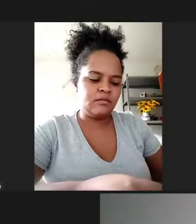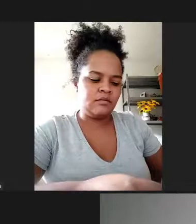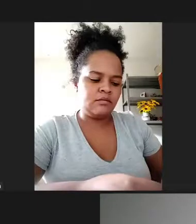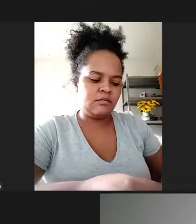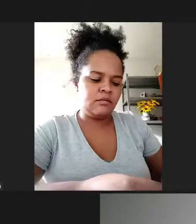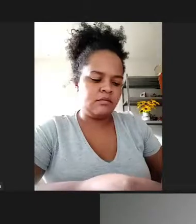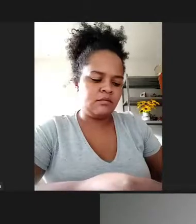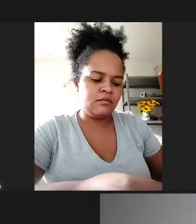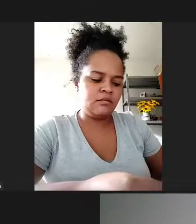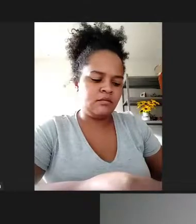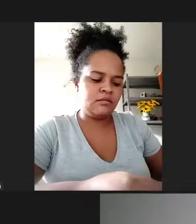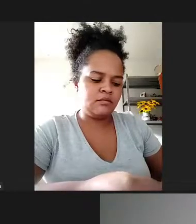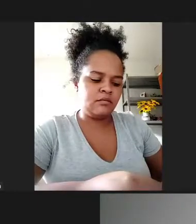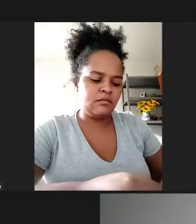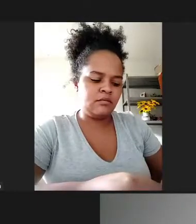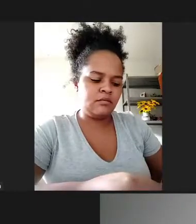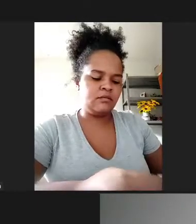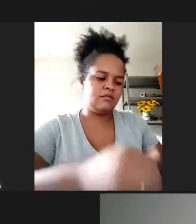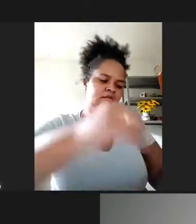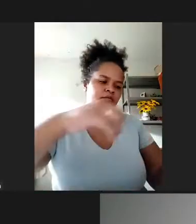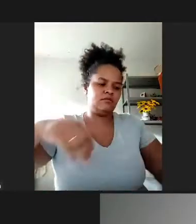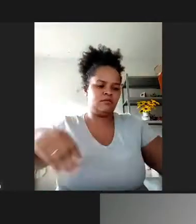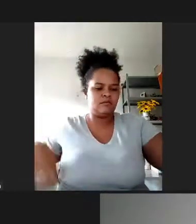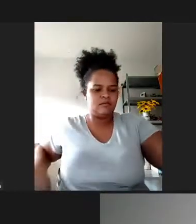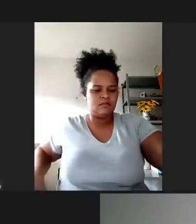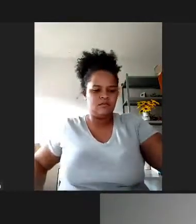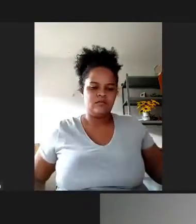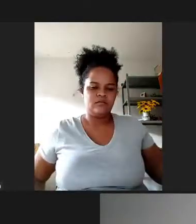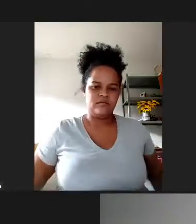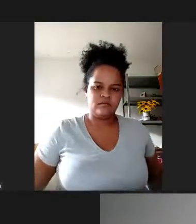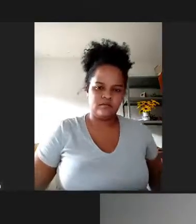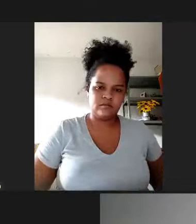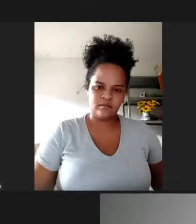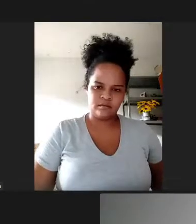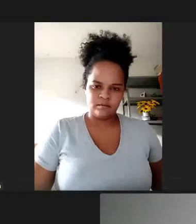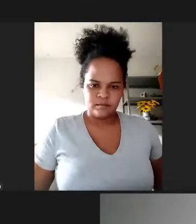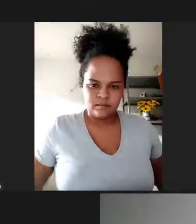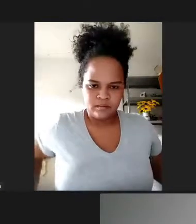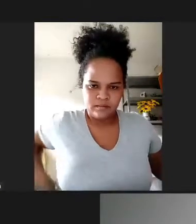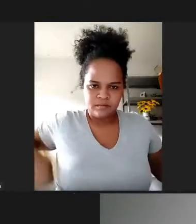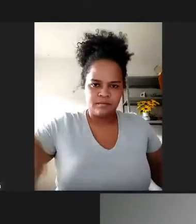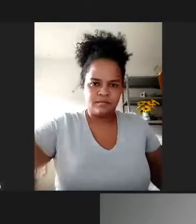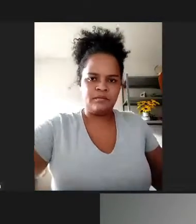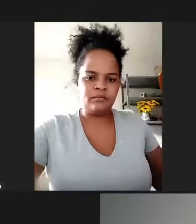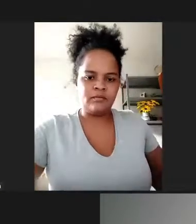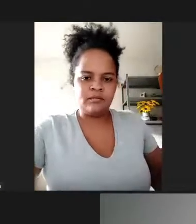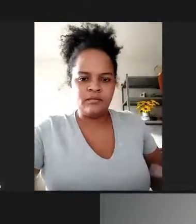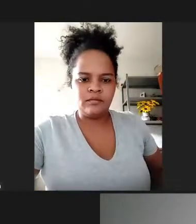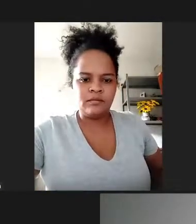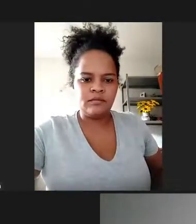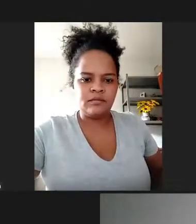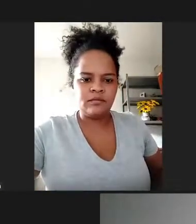O prefeito, o Márcio, já sentou com os taxistas, já sentou com os motoristas por aplicativo, e já elaborou um